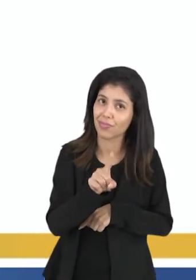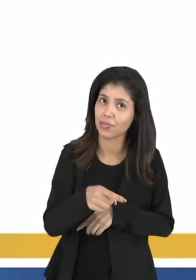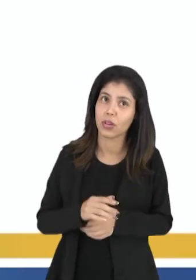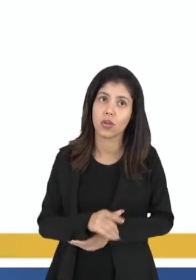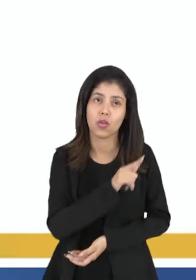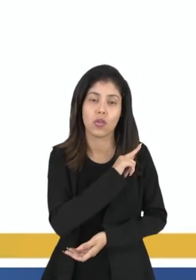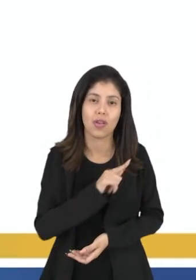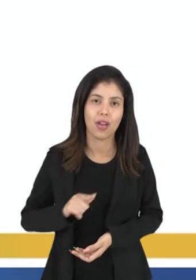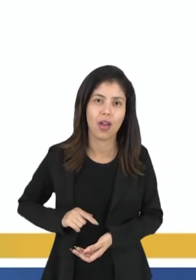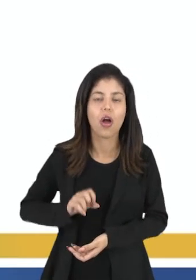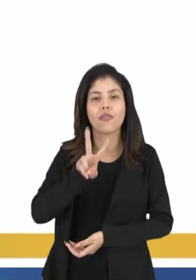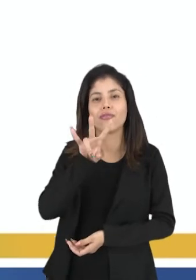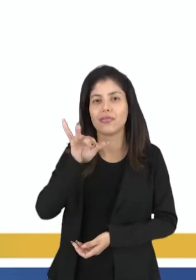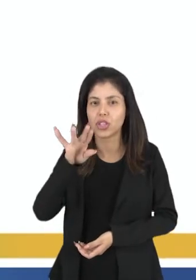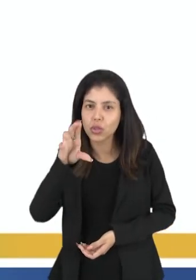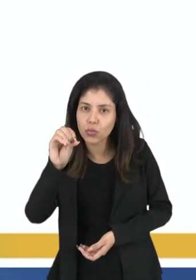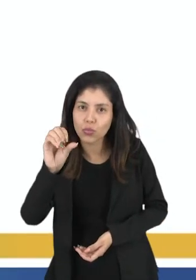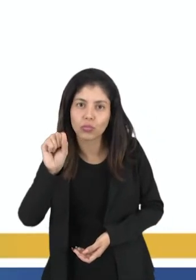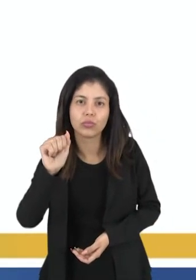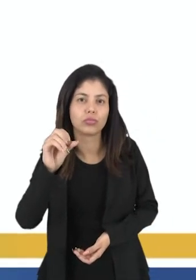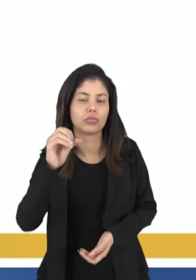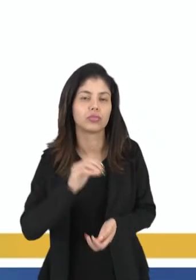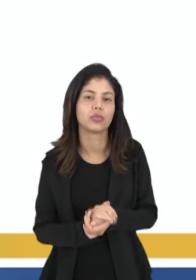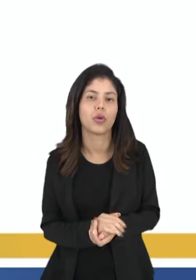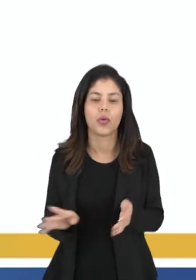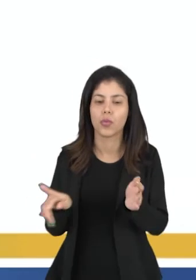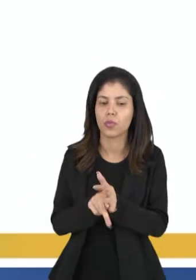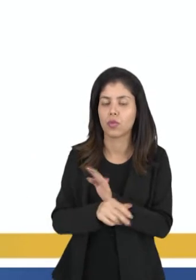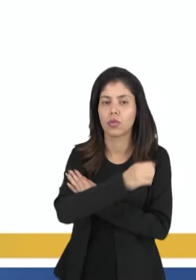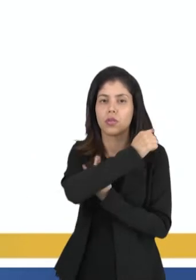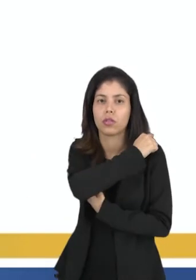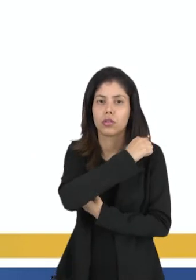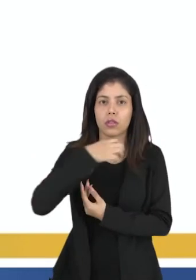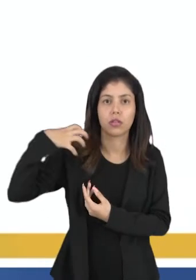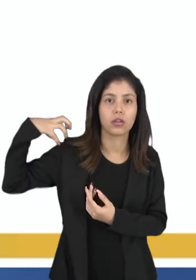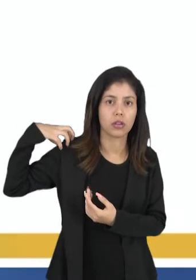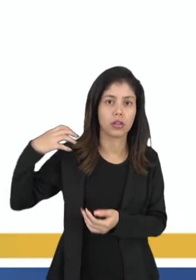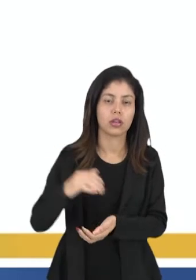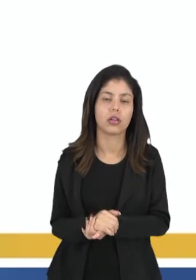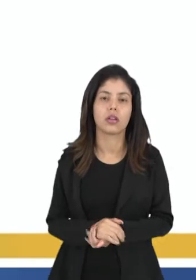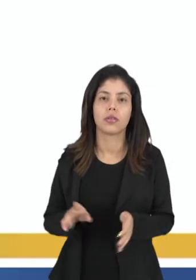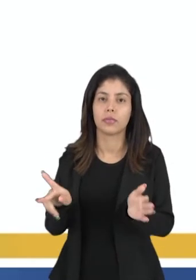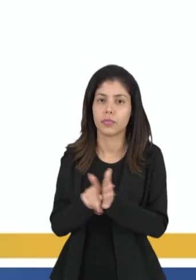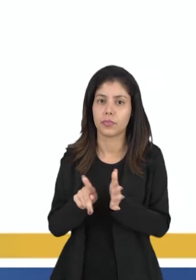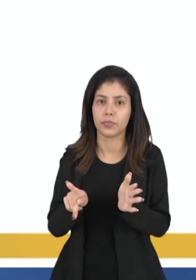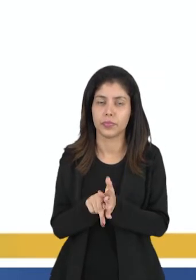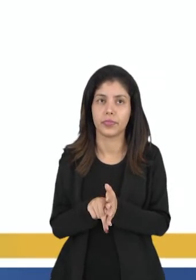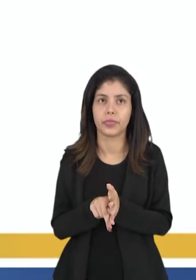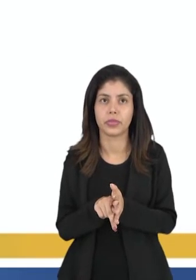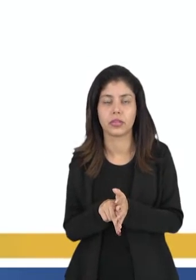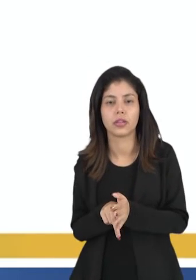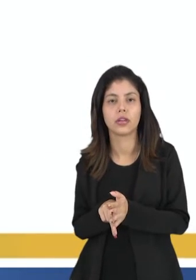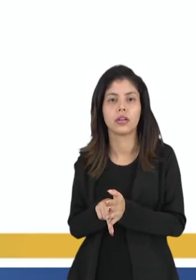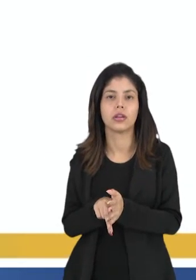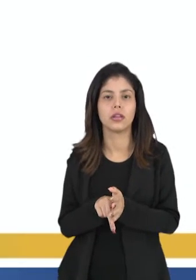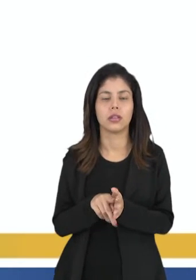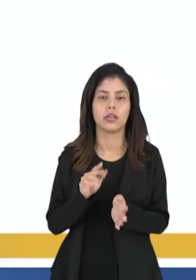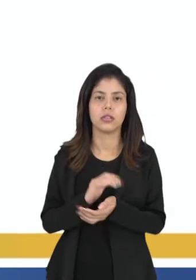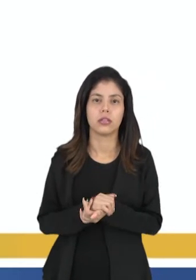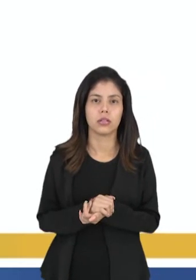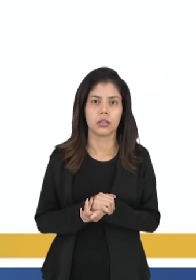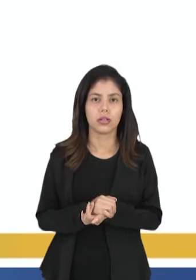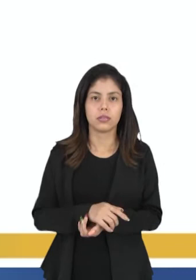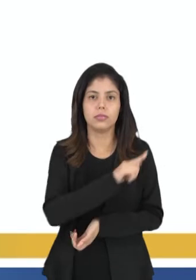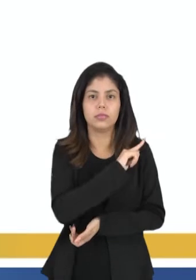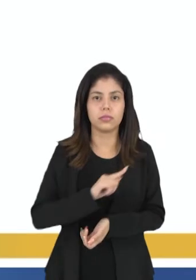que é um governo vicioso, né? O próprio Aristóteles vai dizer que o modelo para ele entender que seja um modelo